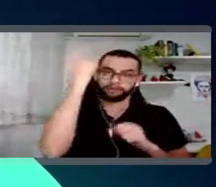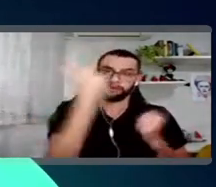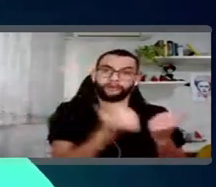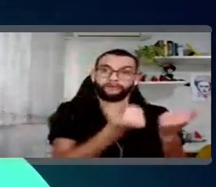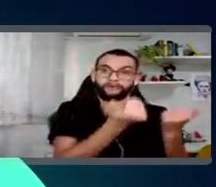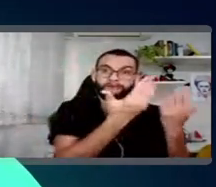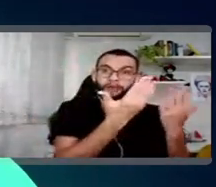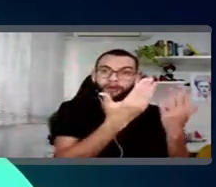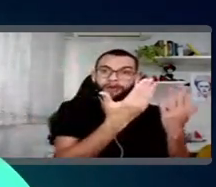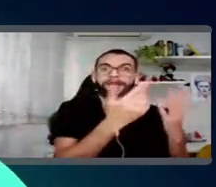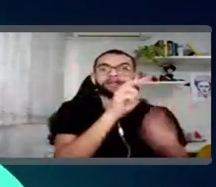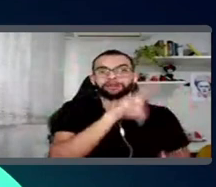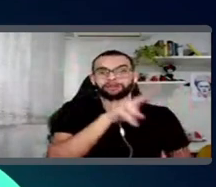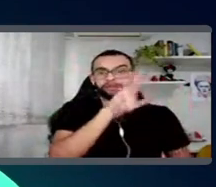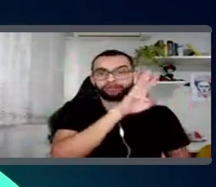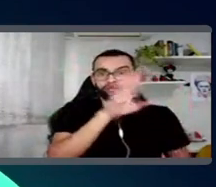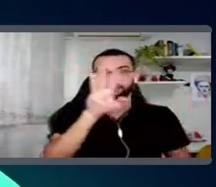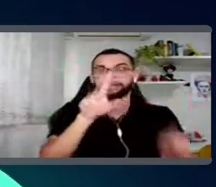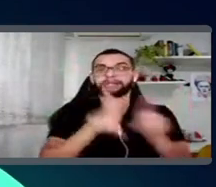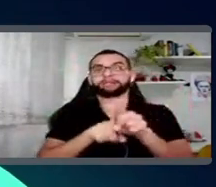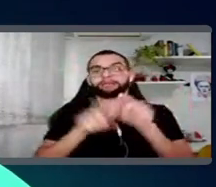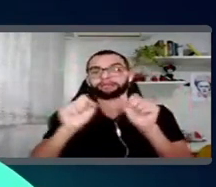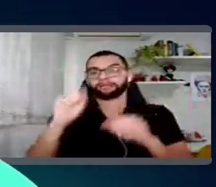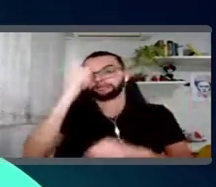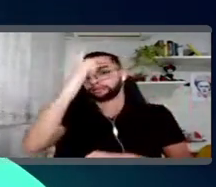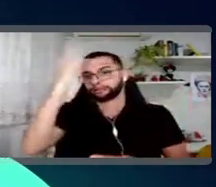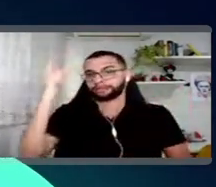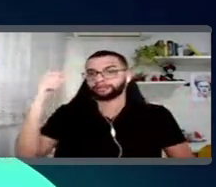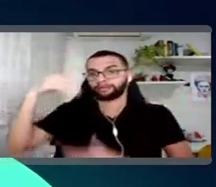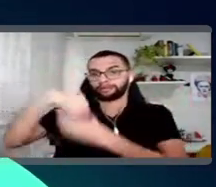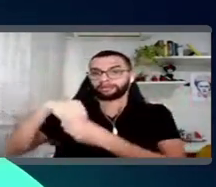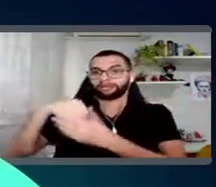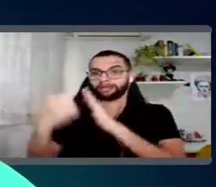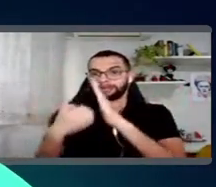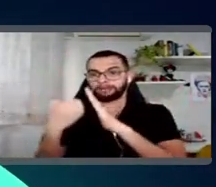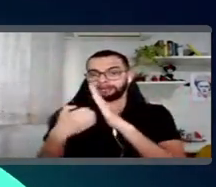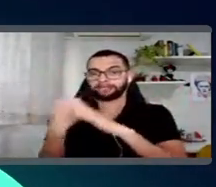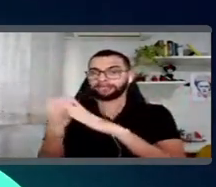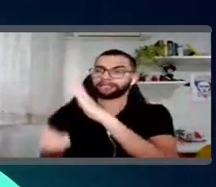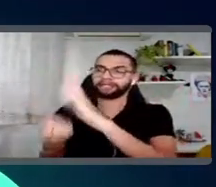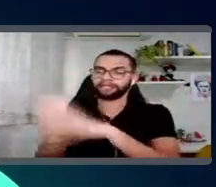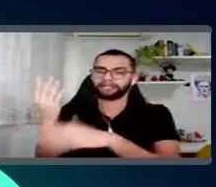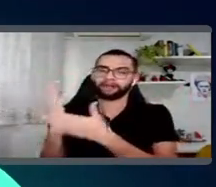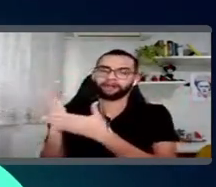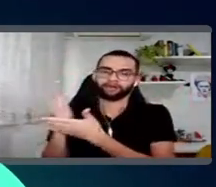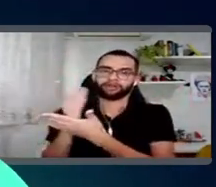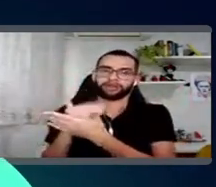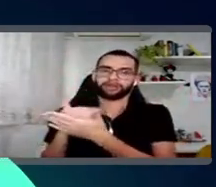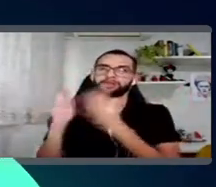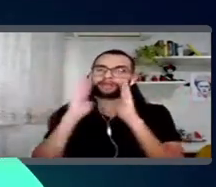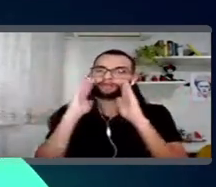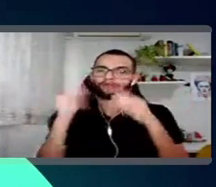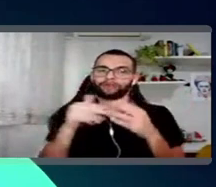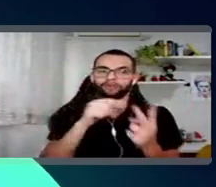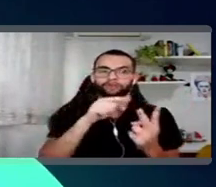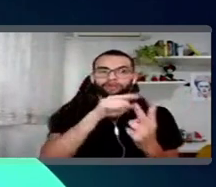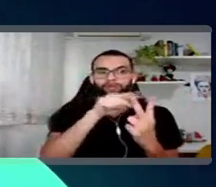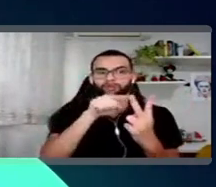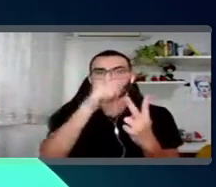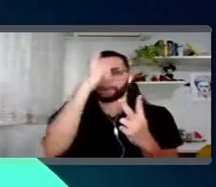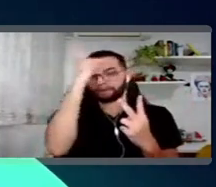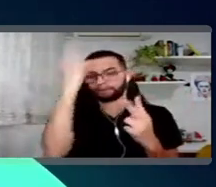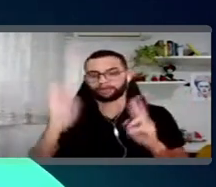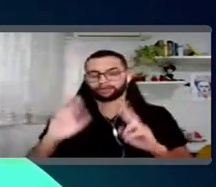interno da empresa, que é quem está ali, de fato, consumindo esses dados, entendendo isso. Então, a gente está focando aqui já em duas pessoas